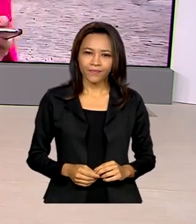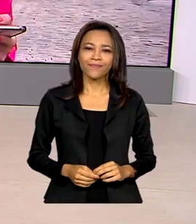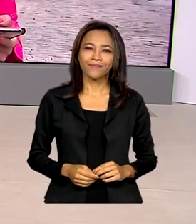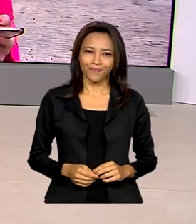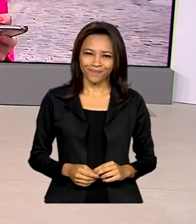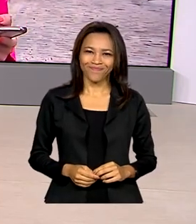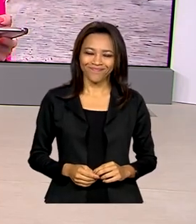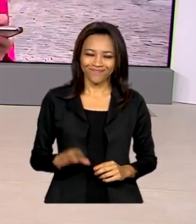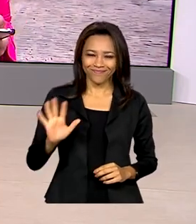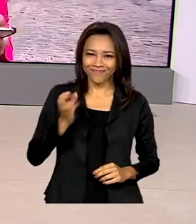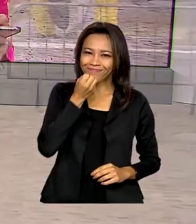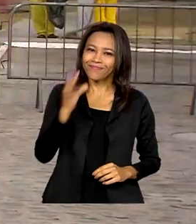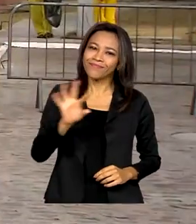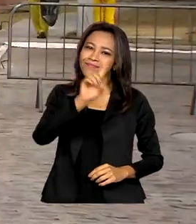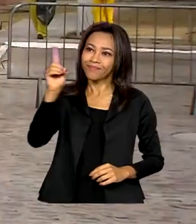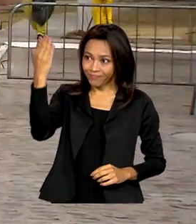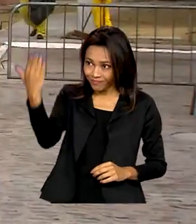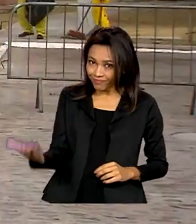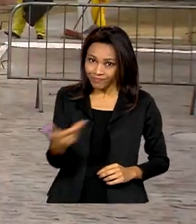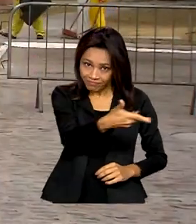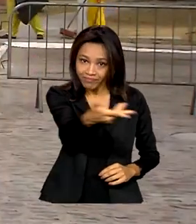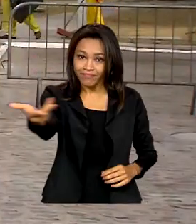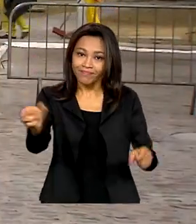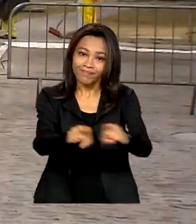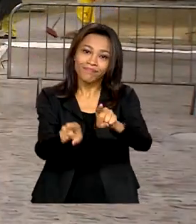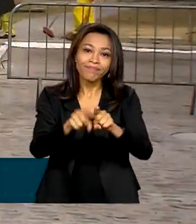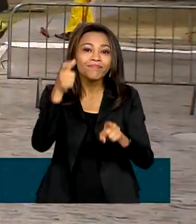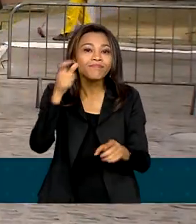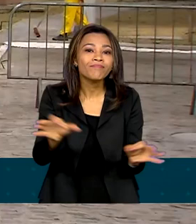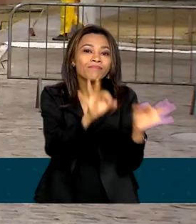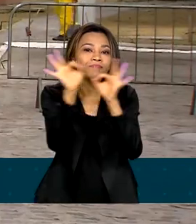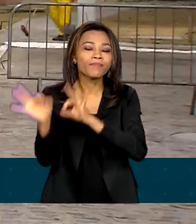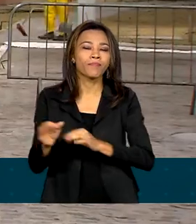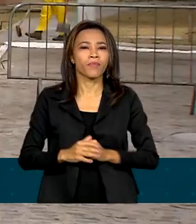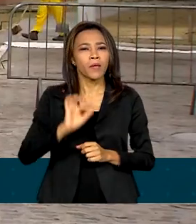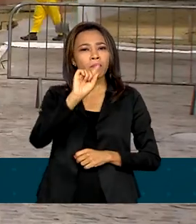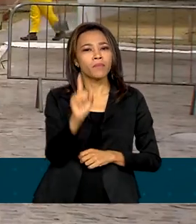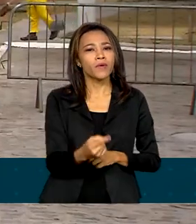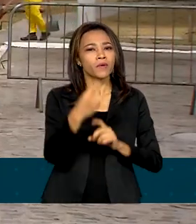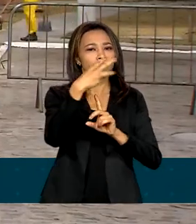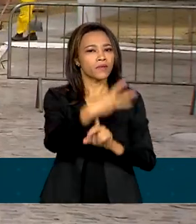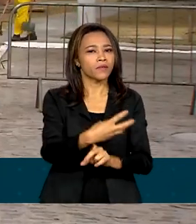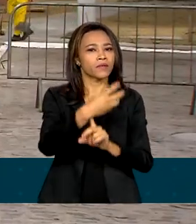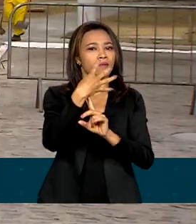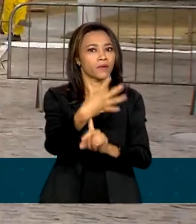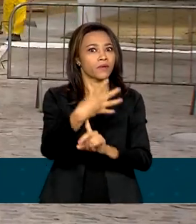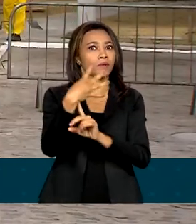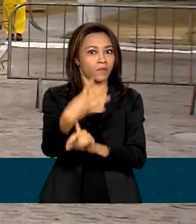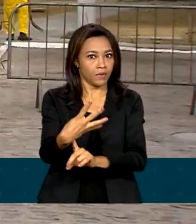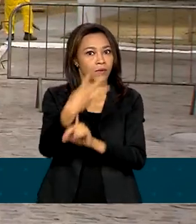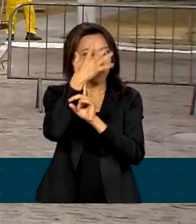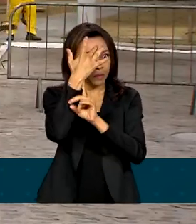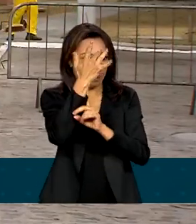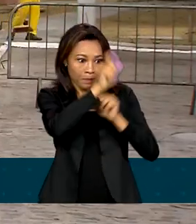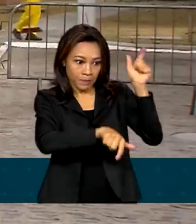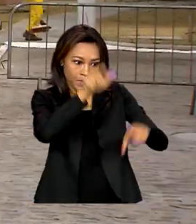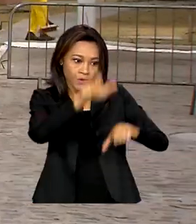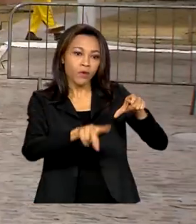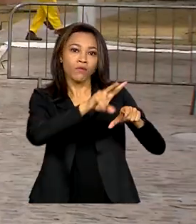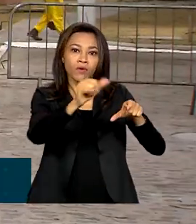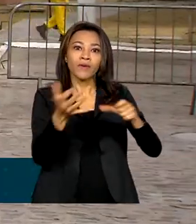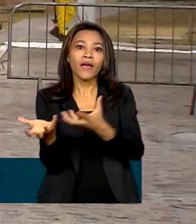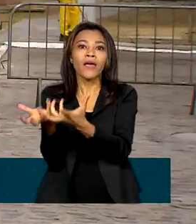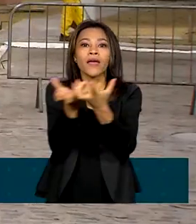Oi, Vanessa. Muito bom dia para você e para todos que nos acompanham. Olha só, 1.344 pessoas serão beneficiadas com a